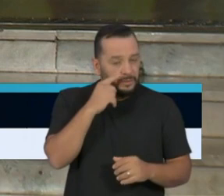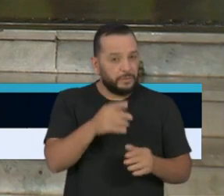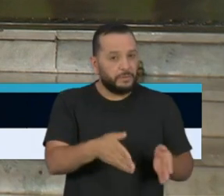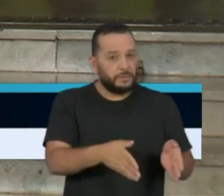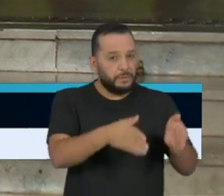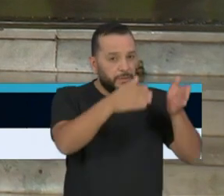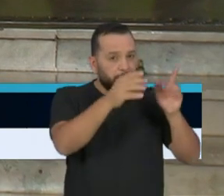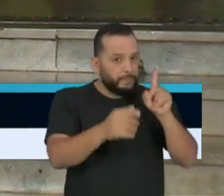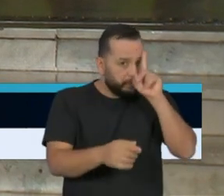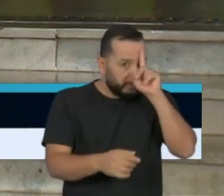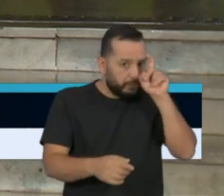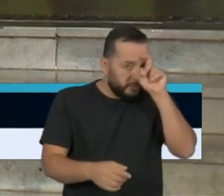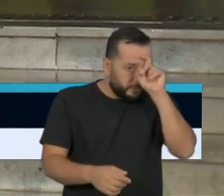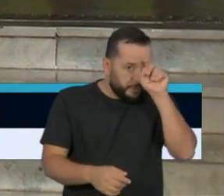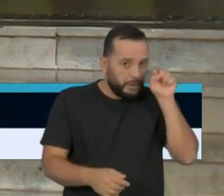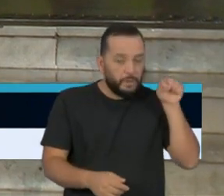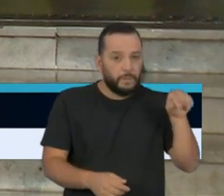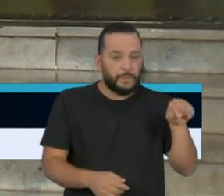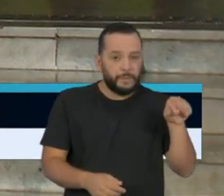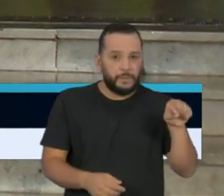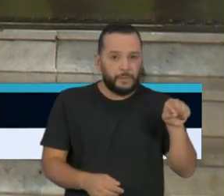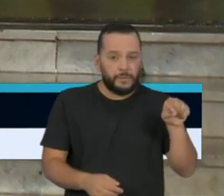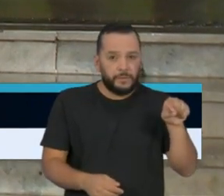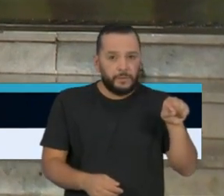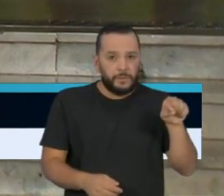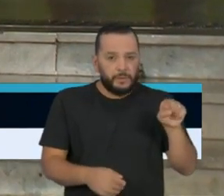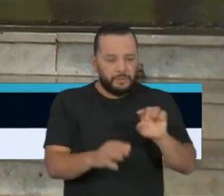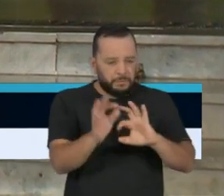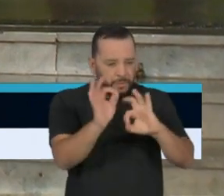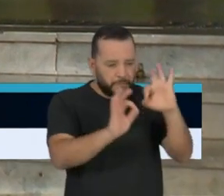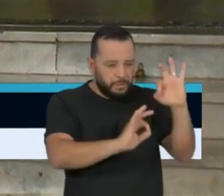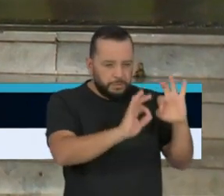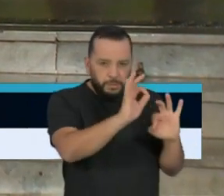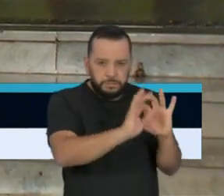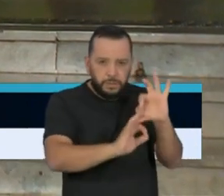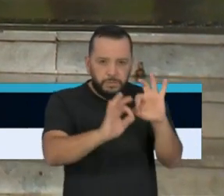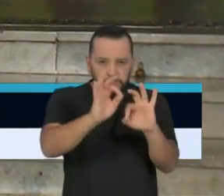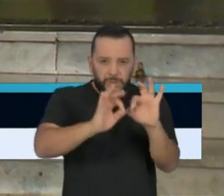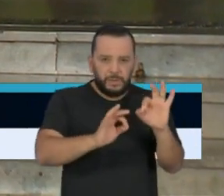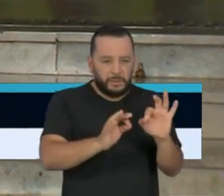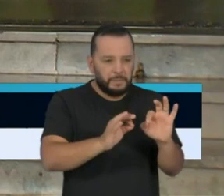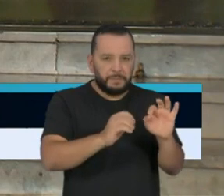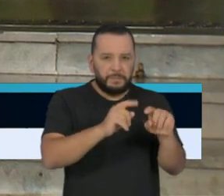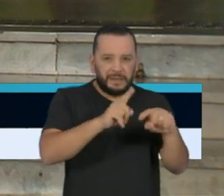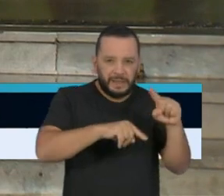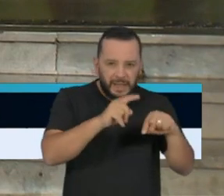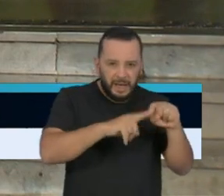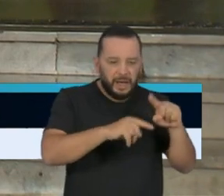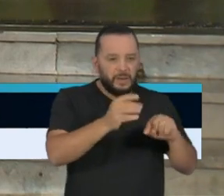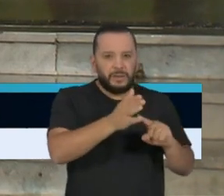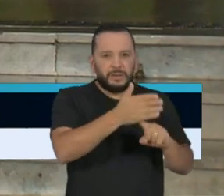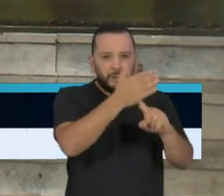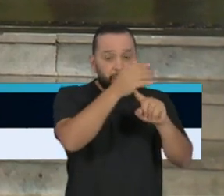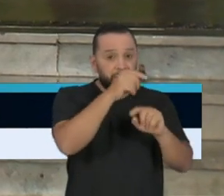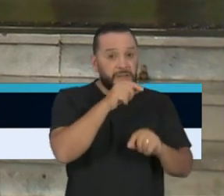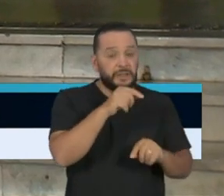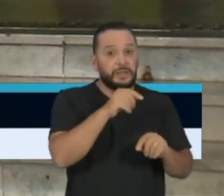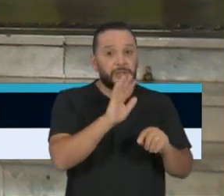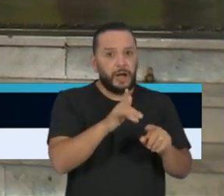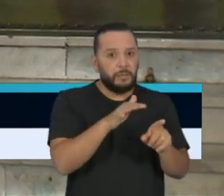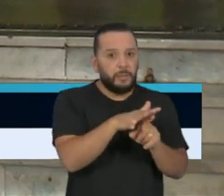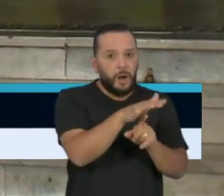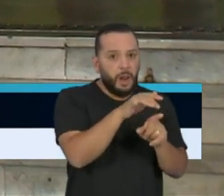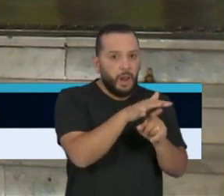estão sendo mais estruturados. E esses estão já com uma taxa de ocupação de 70%.